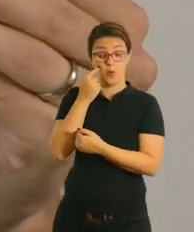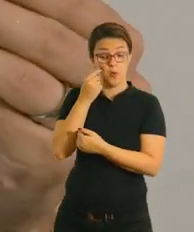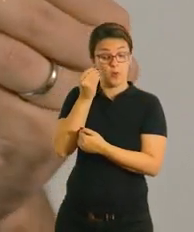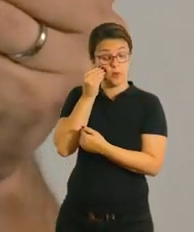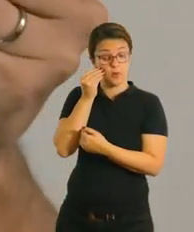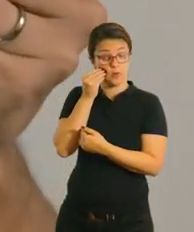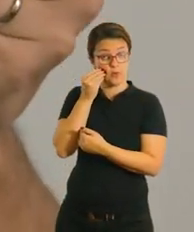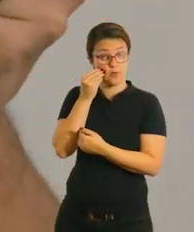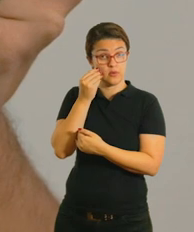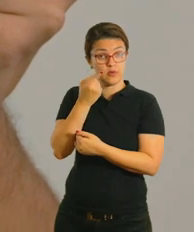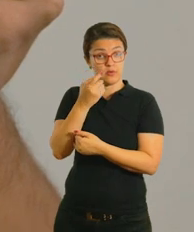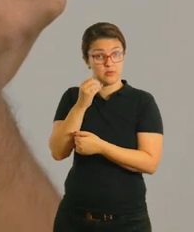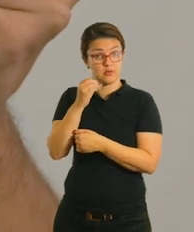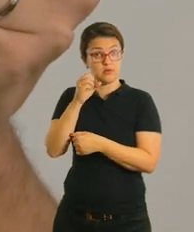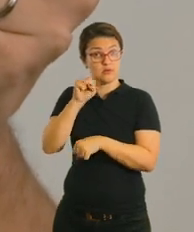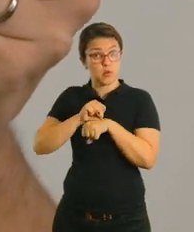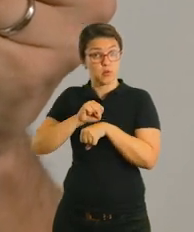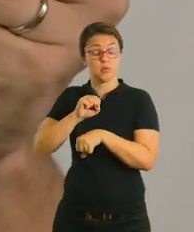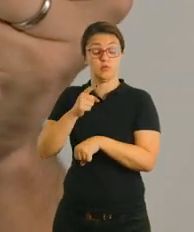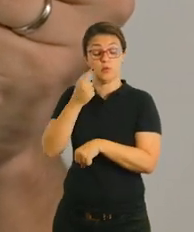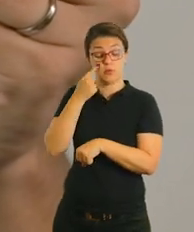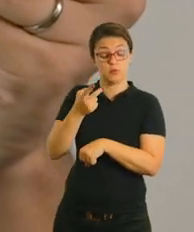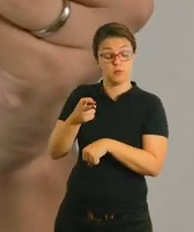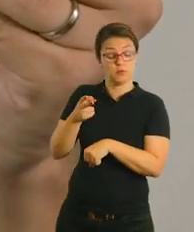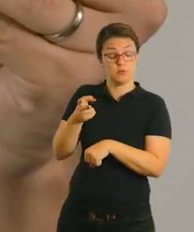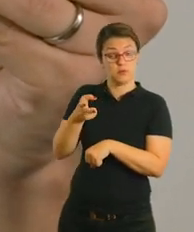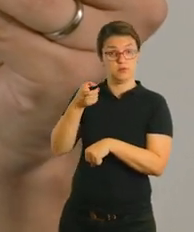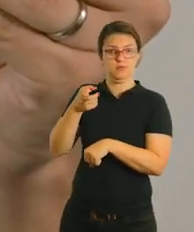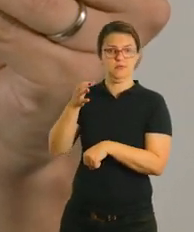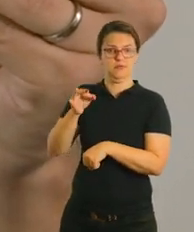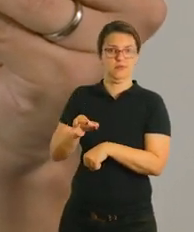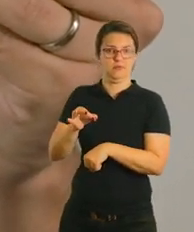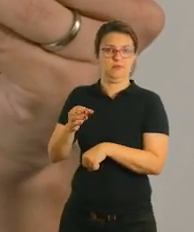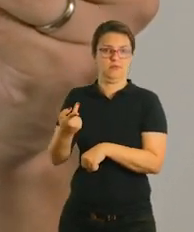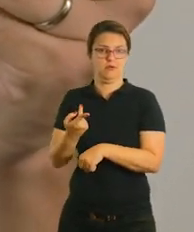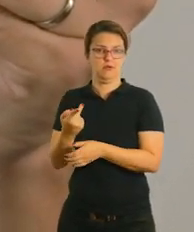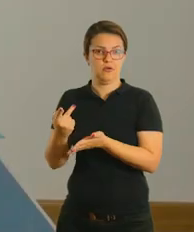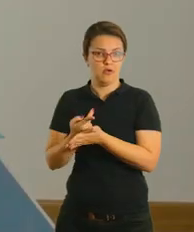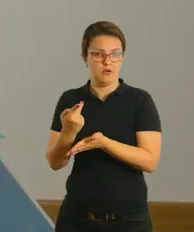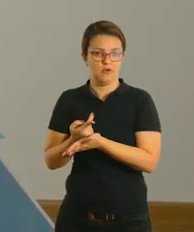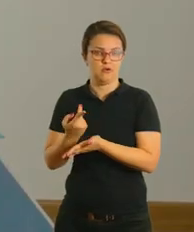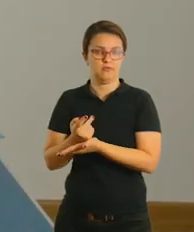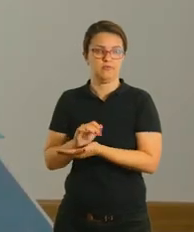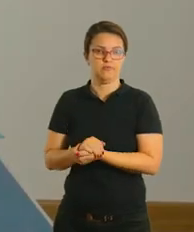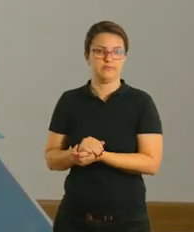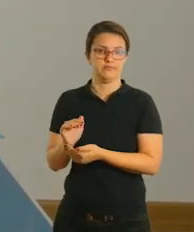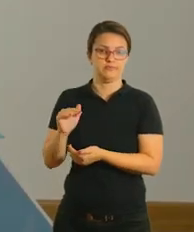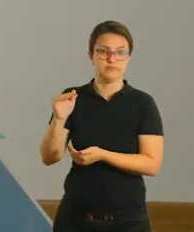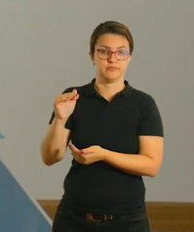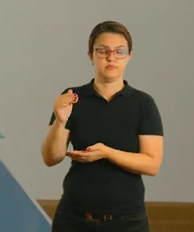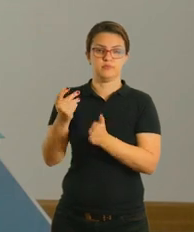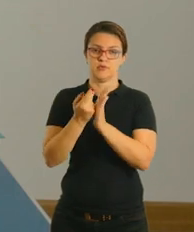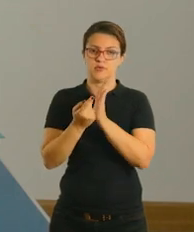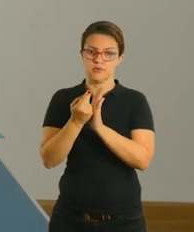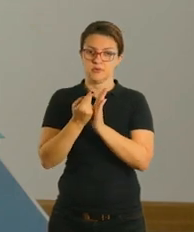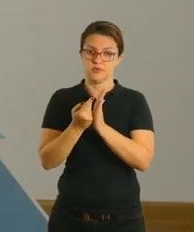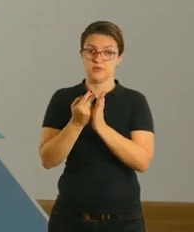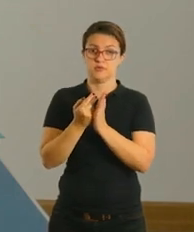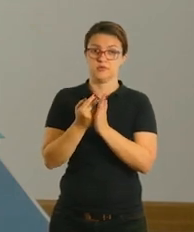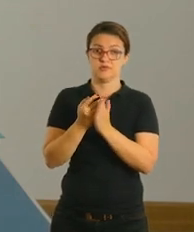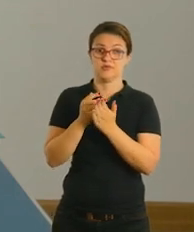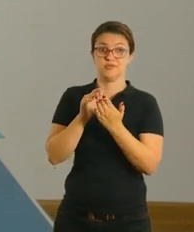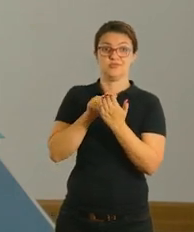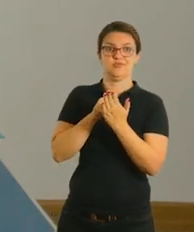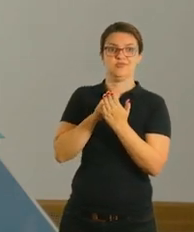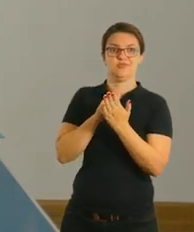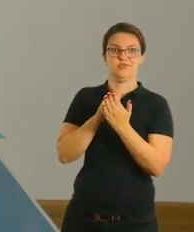avaliar, ó, você tem que ficar 10 segundos nessa posição para eu poder ver se está correto, tá bom? Então, para os maiores, elimina o desenho, peça só